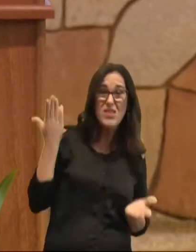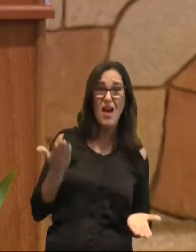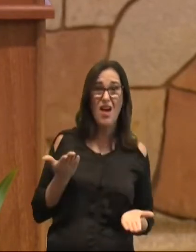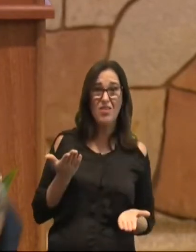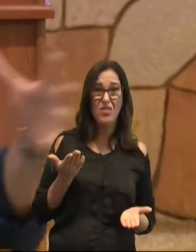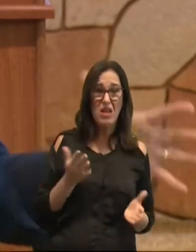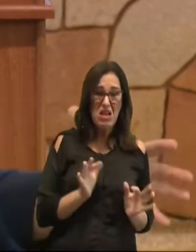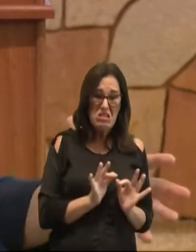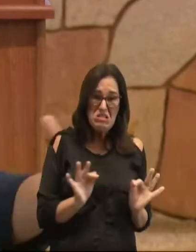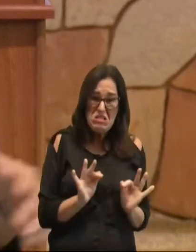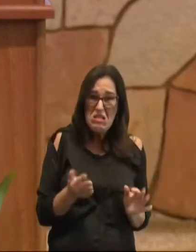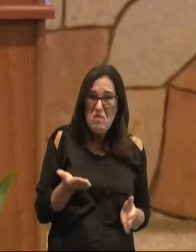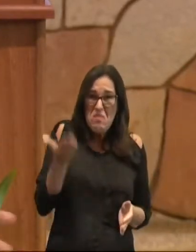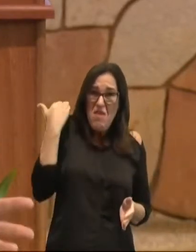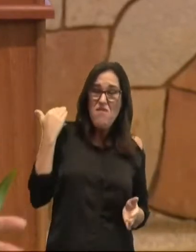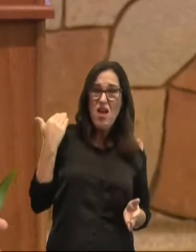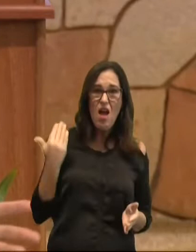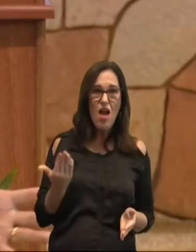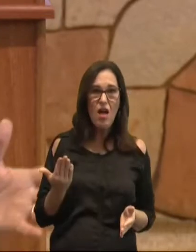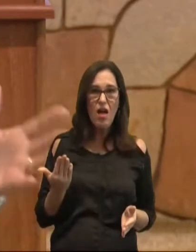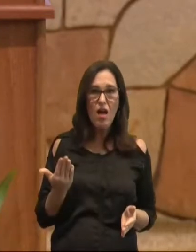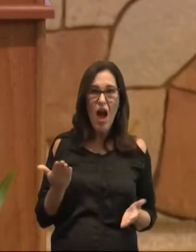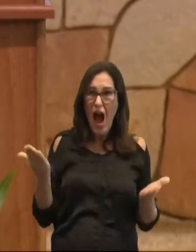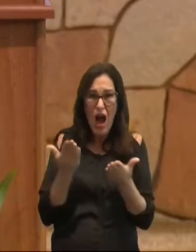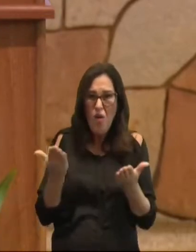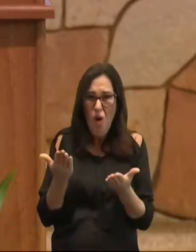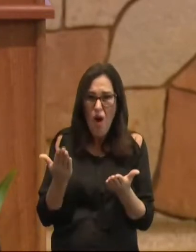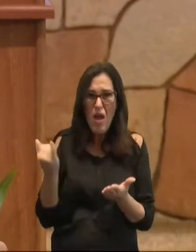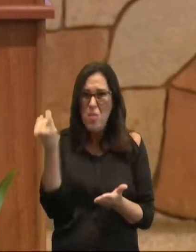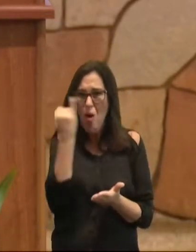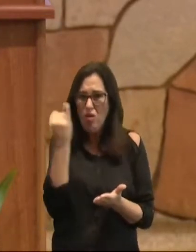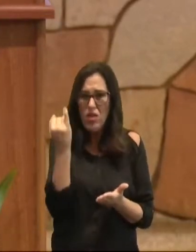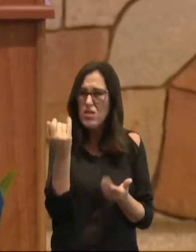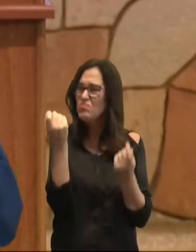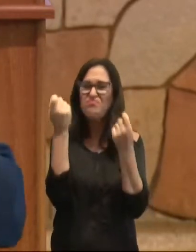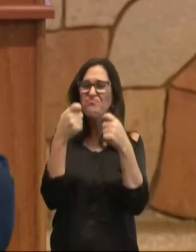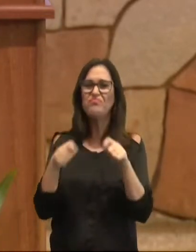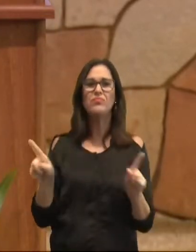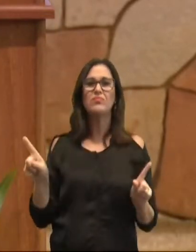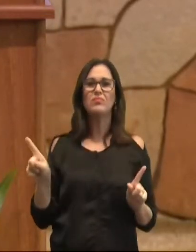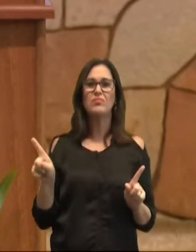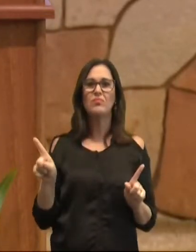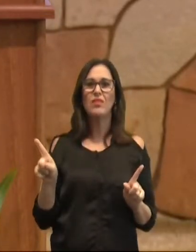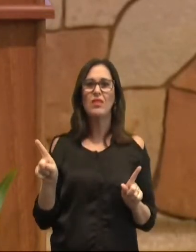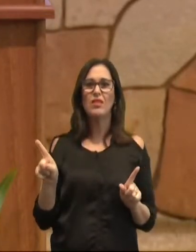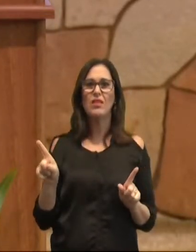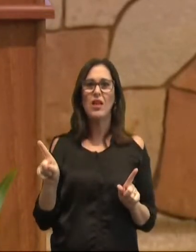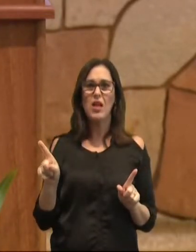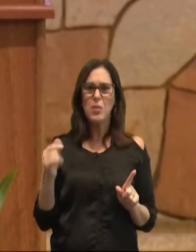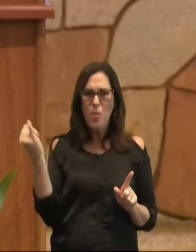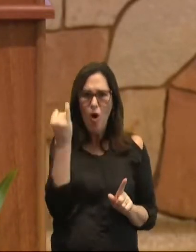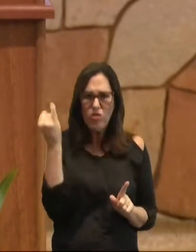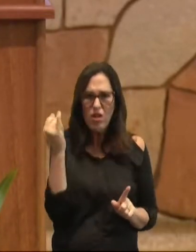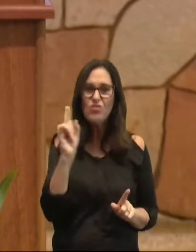fé, coisas antigas, que agora não tem mais nenhuma servitude, que agora não tem mais nenhuma valia.